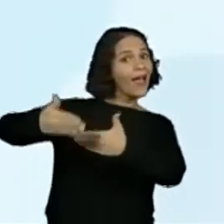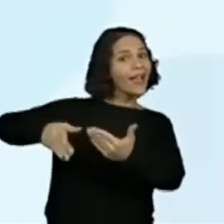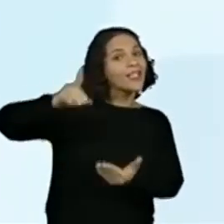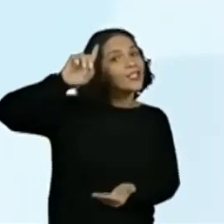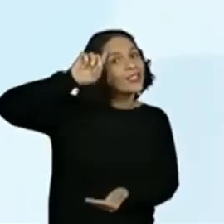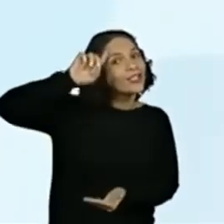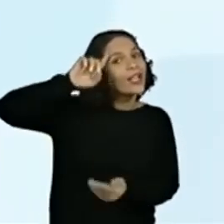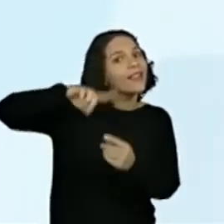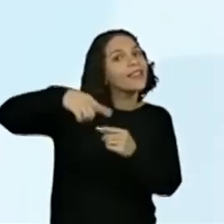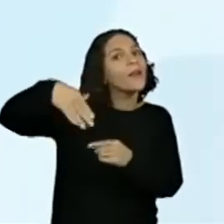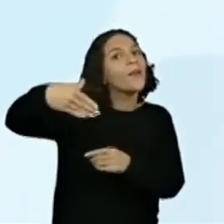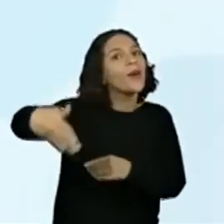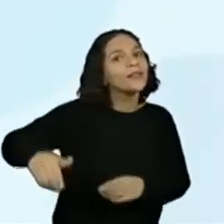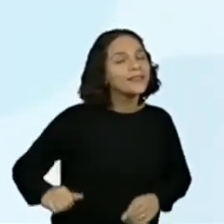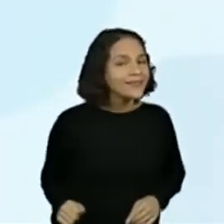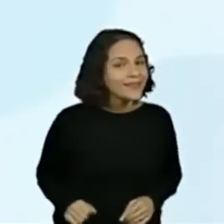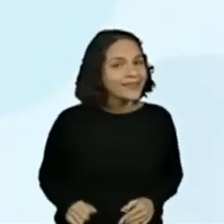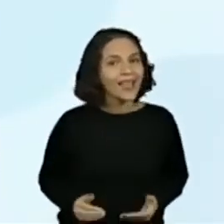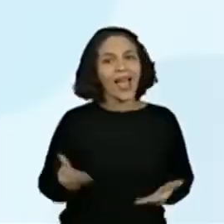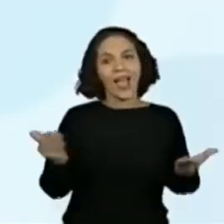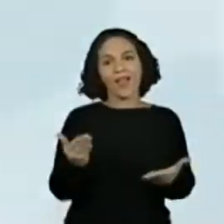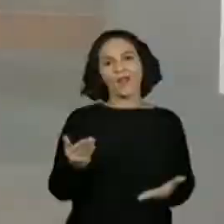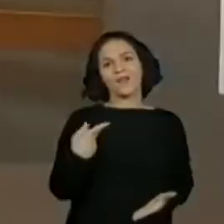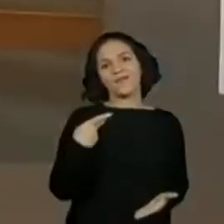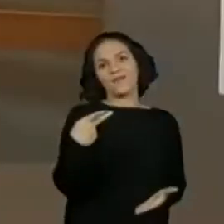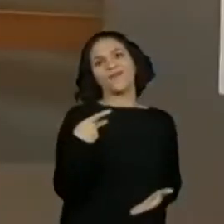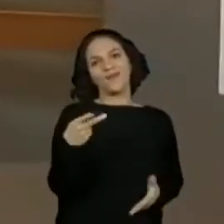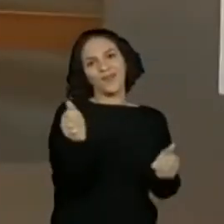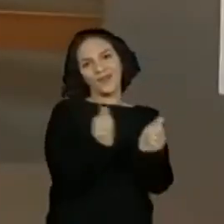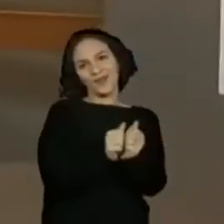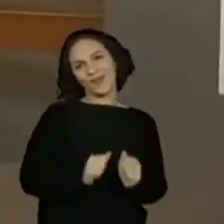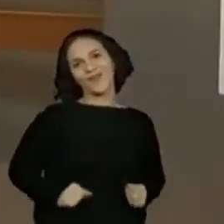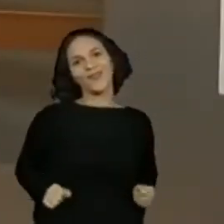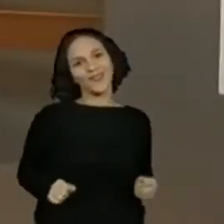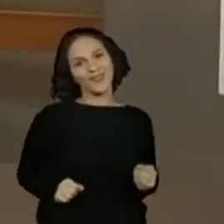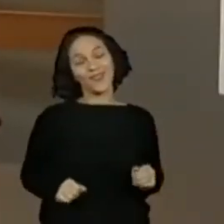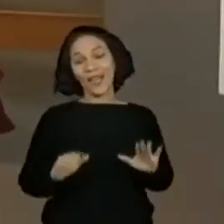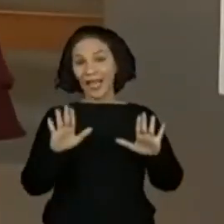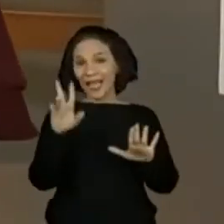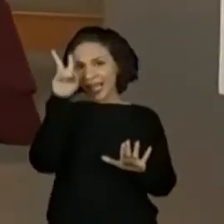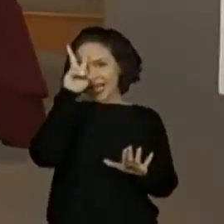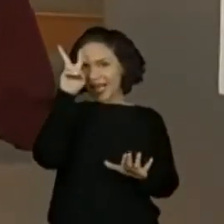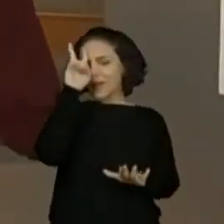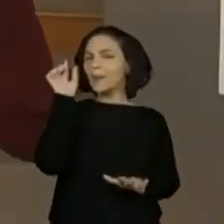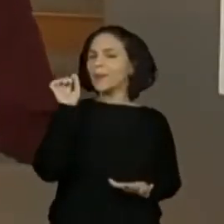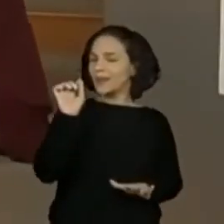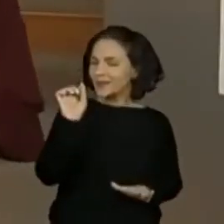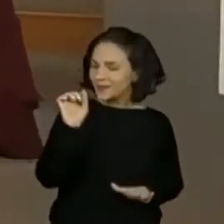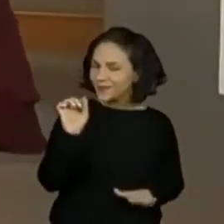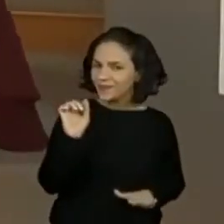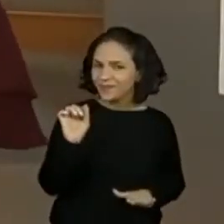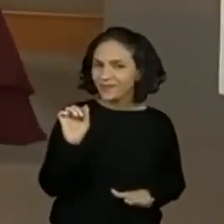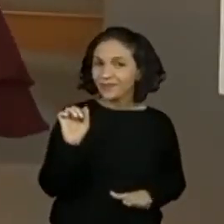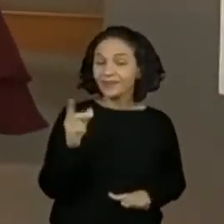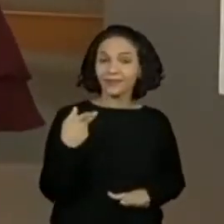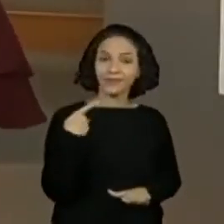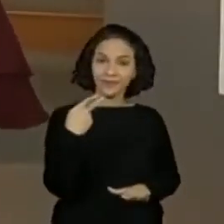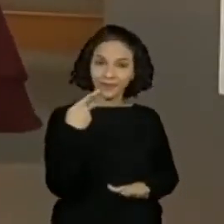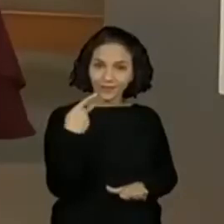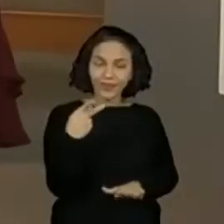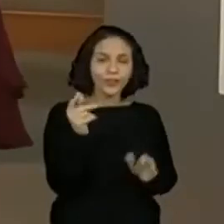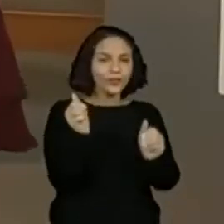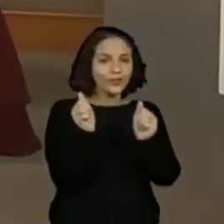Dias depois, agora é com a gente. Lembrando para você que está chegando agora. Nós vamos fazer a produção